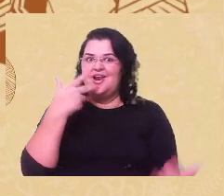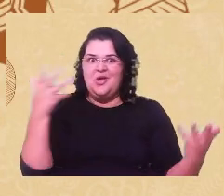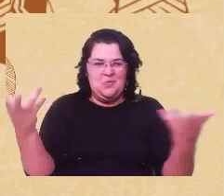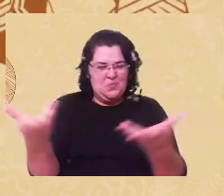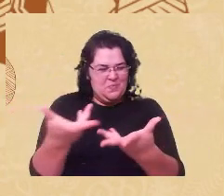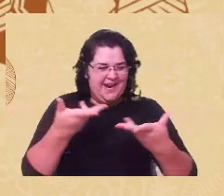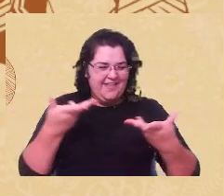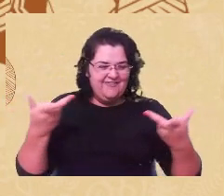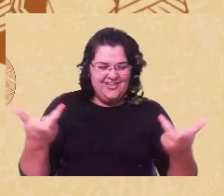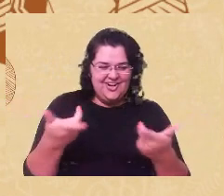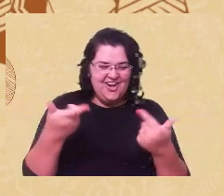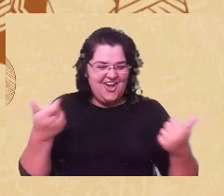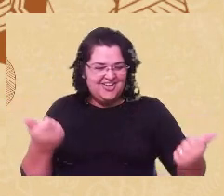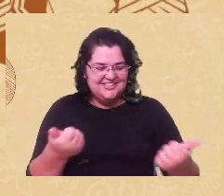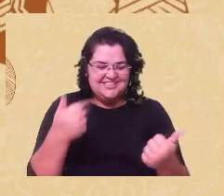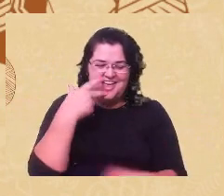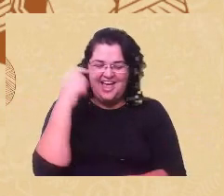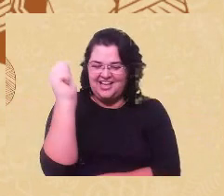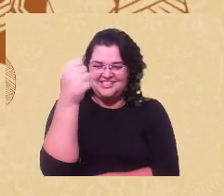Axé!